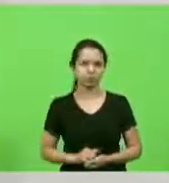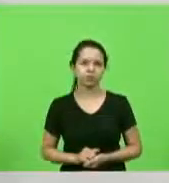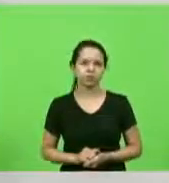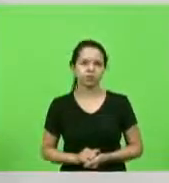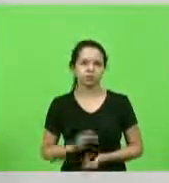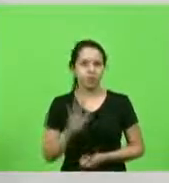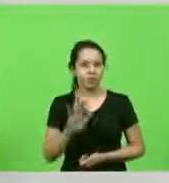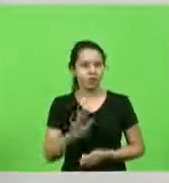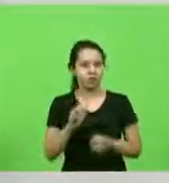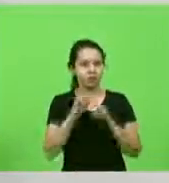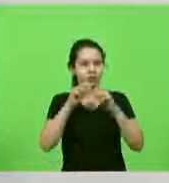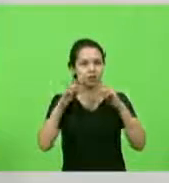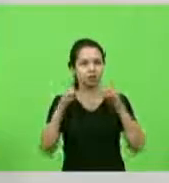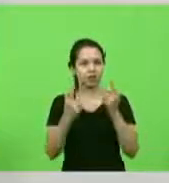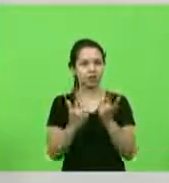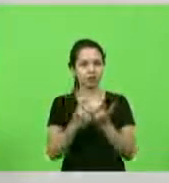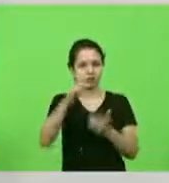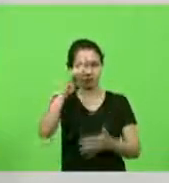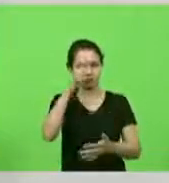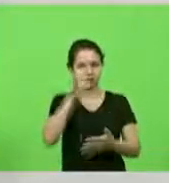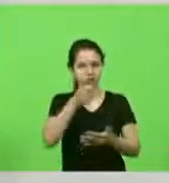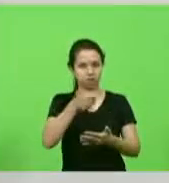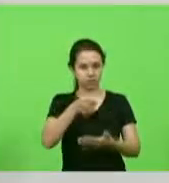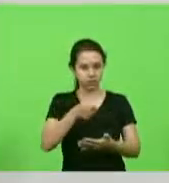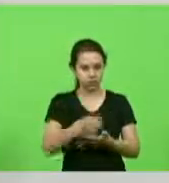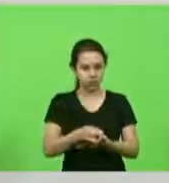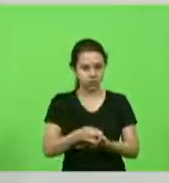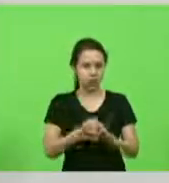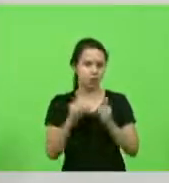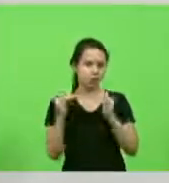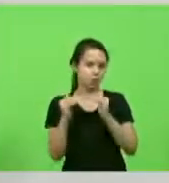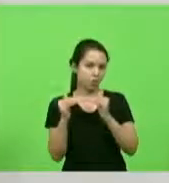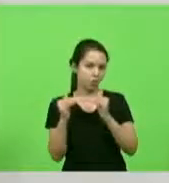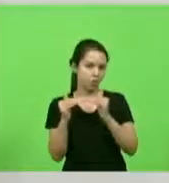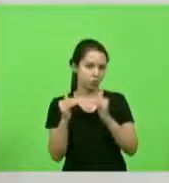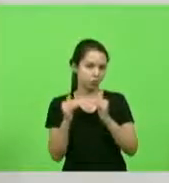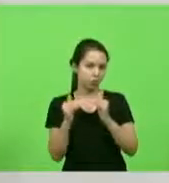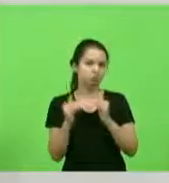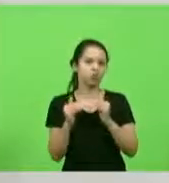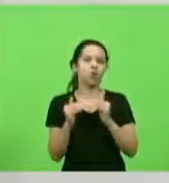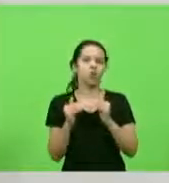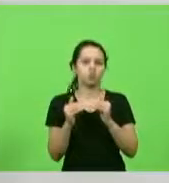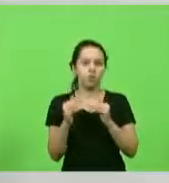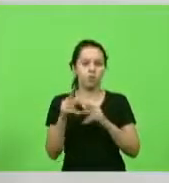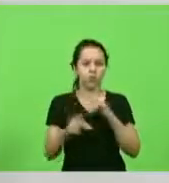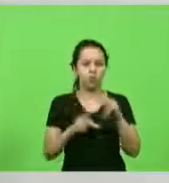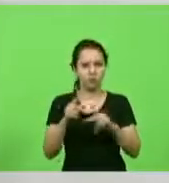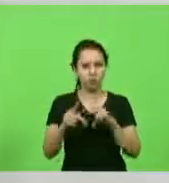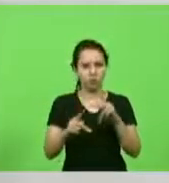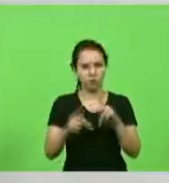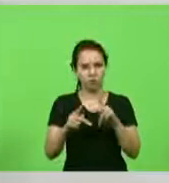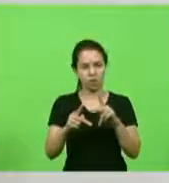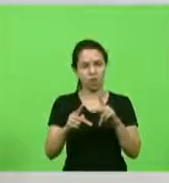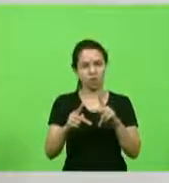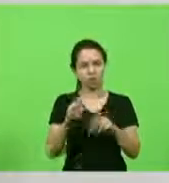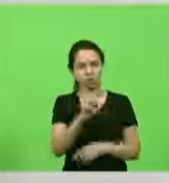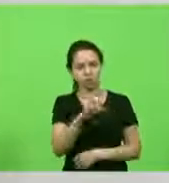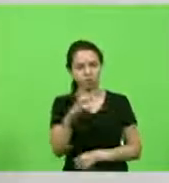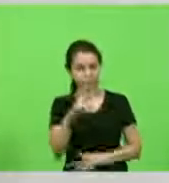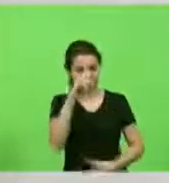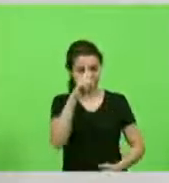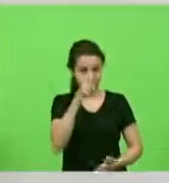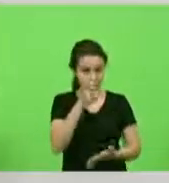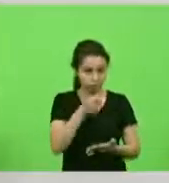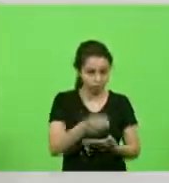decidiu de acordo com o que esperavam os catarinenses o tribunal decidiu